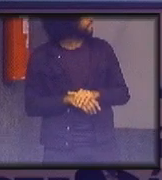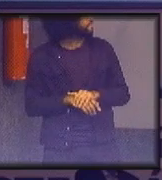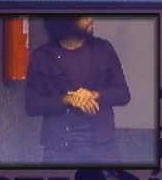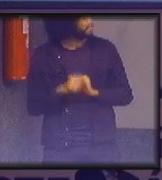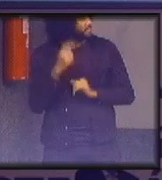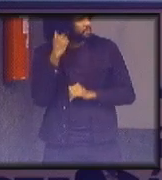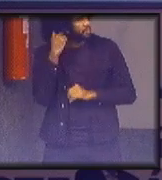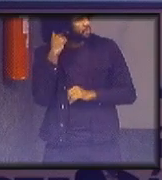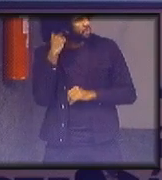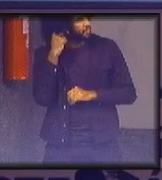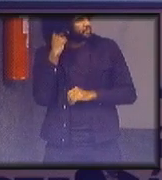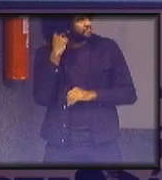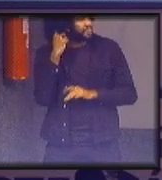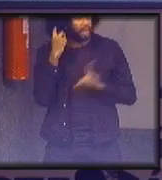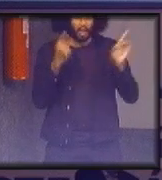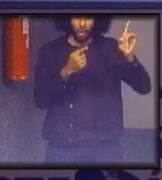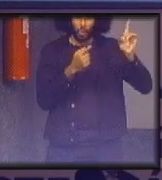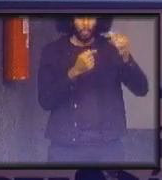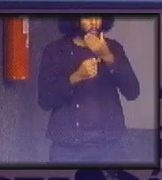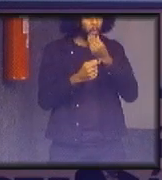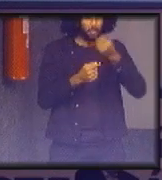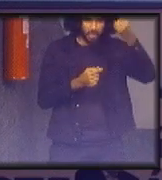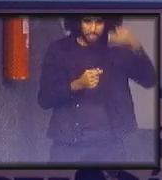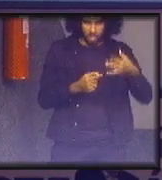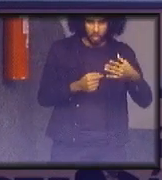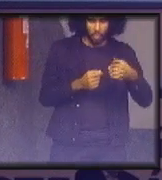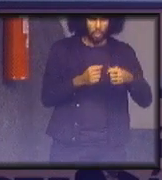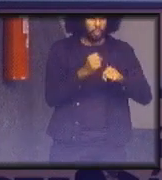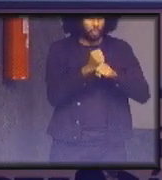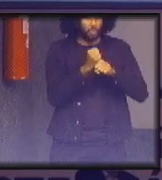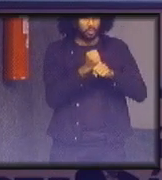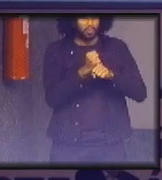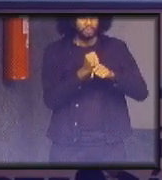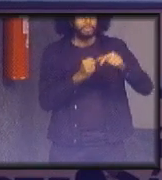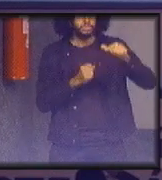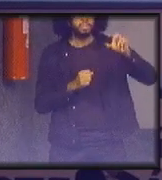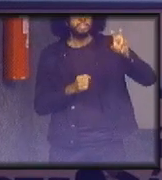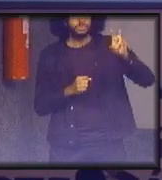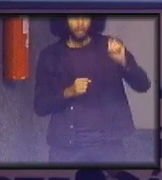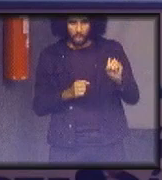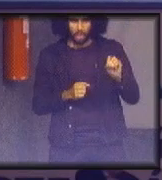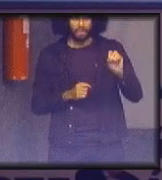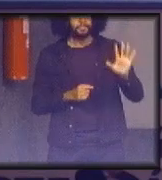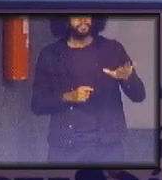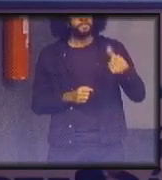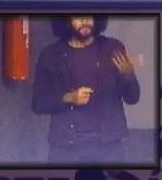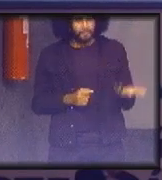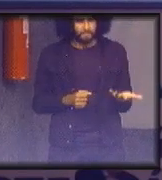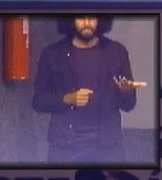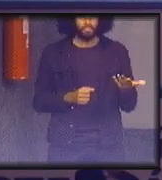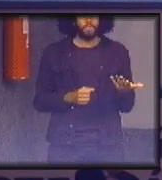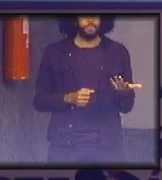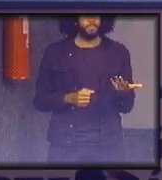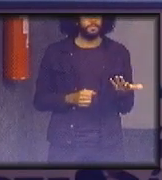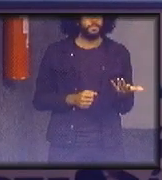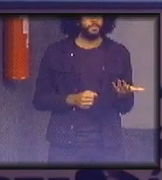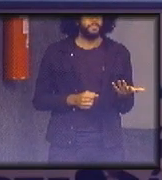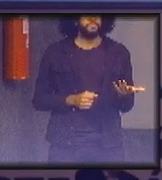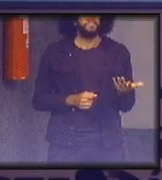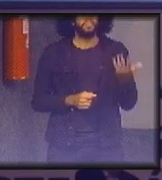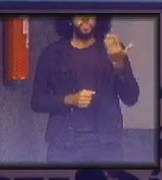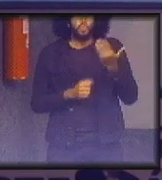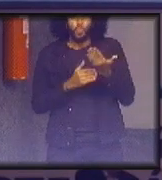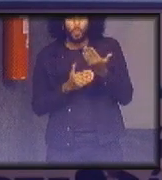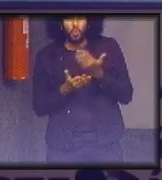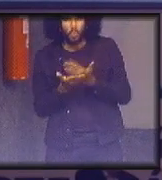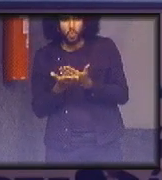na década de 70 aí a gente começa a vir para um negócio que